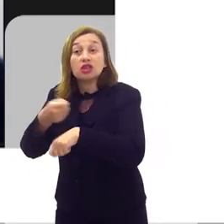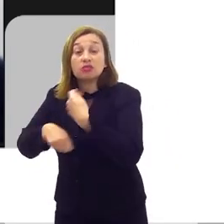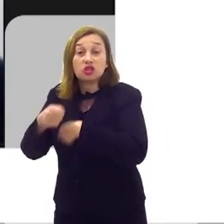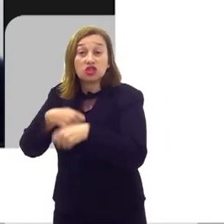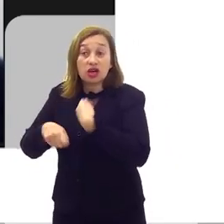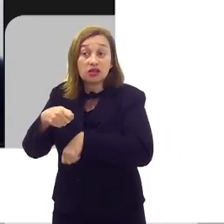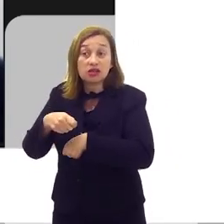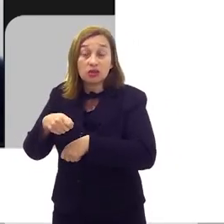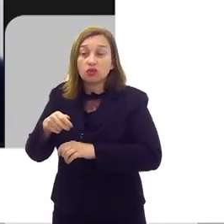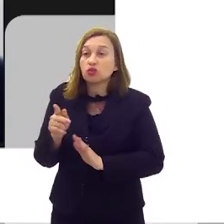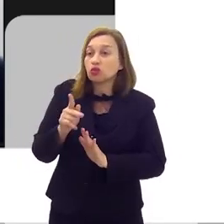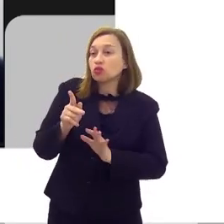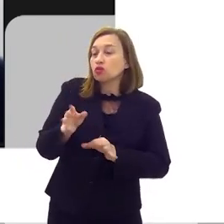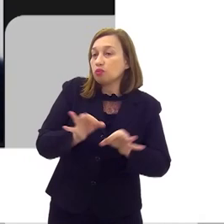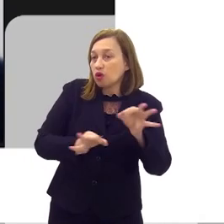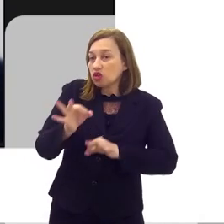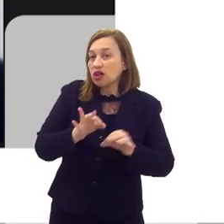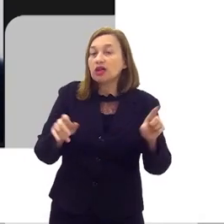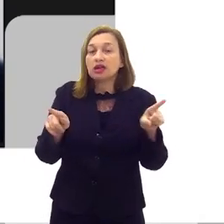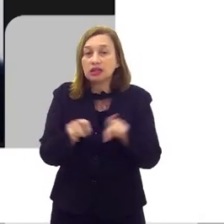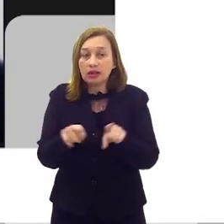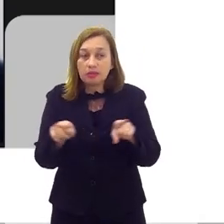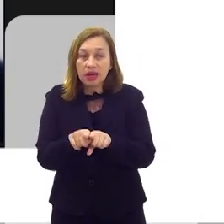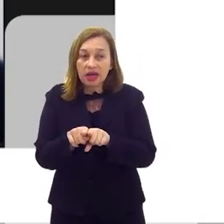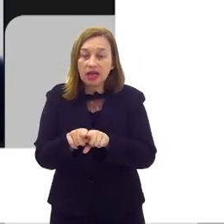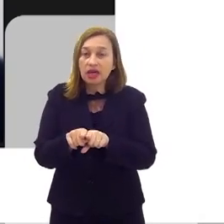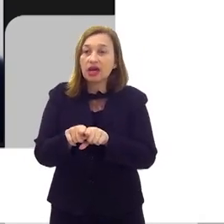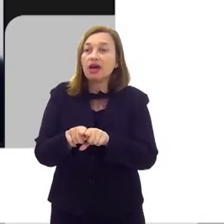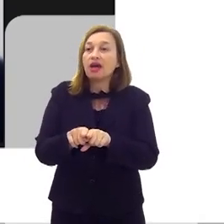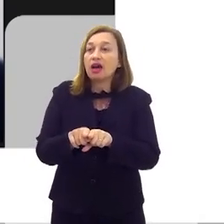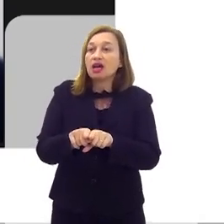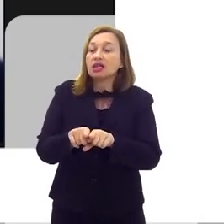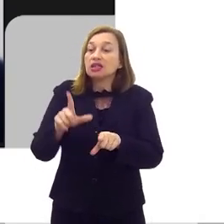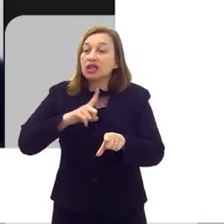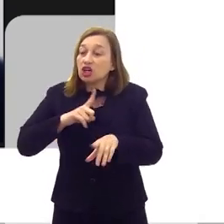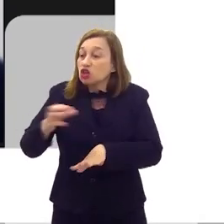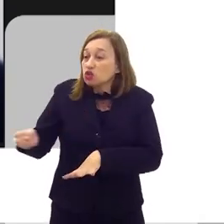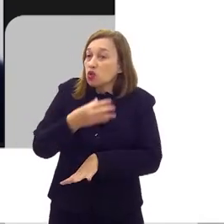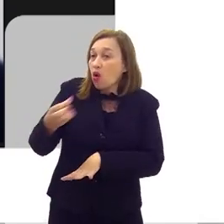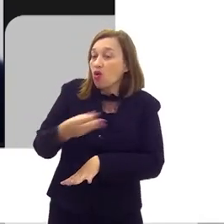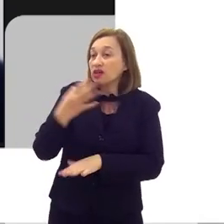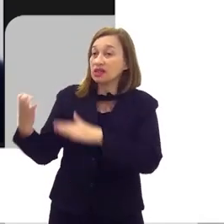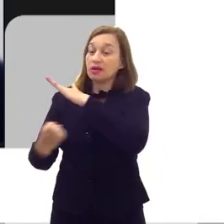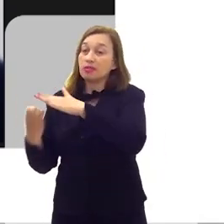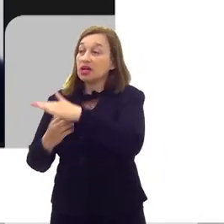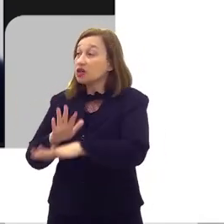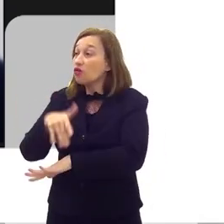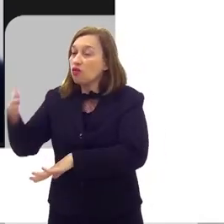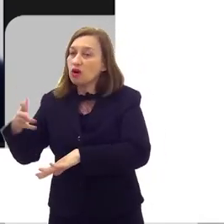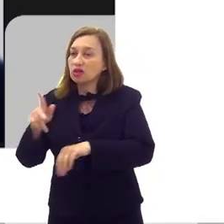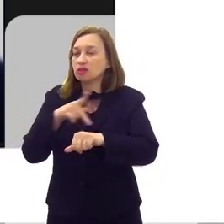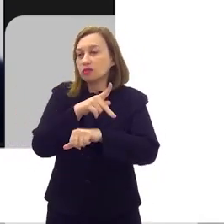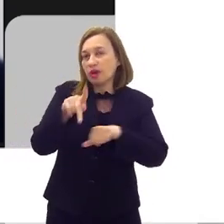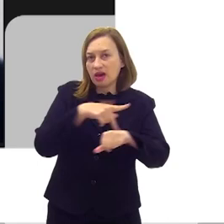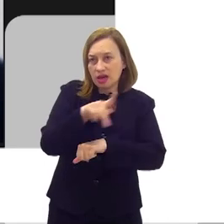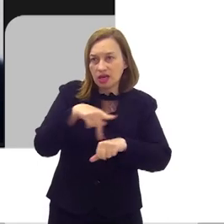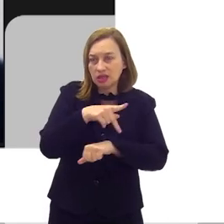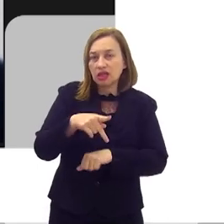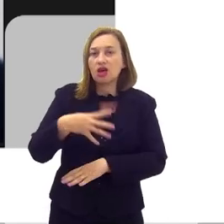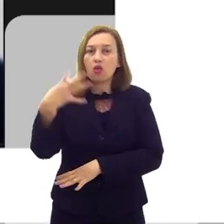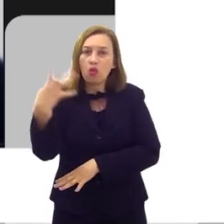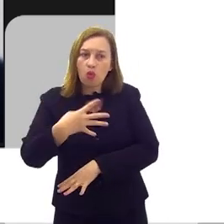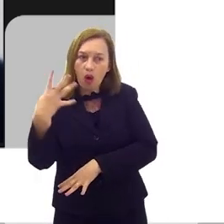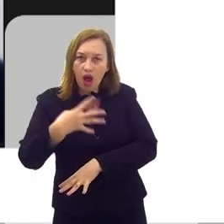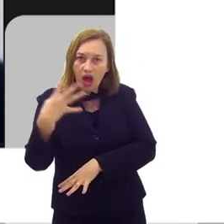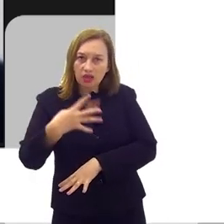e a instituição gestora e executora do projeto, como também atrair empresas estrangeiras. O próximo ponto,